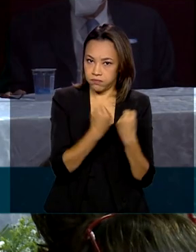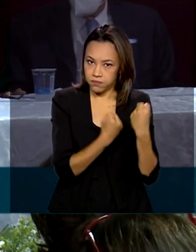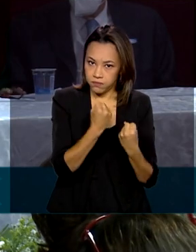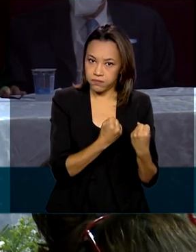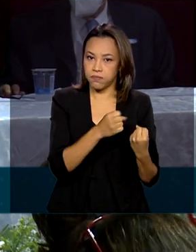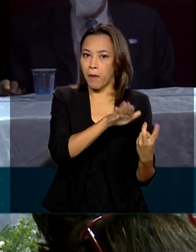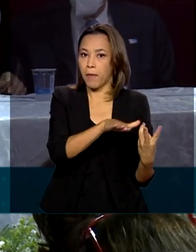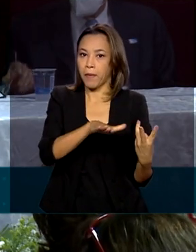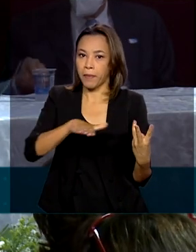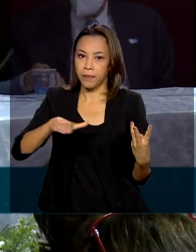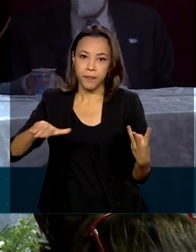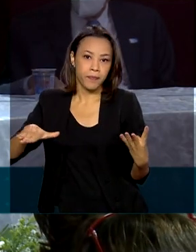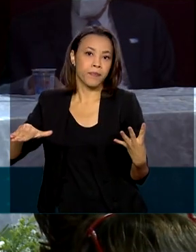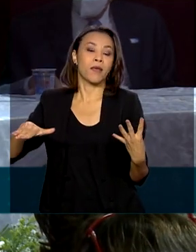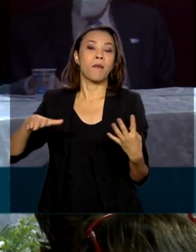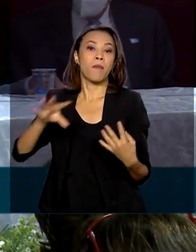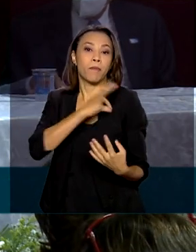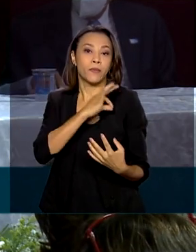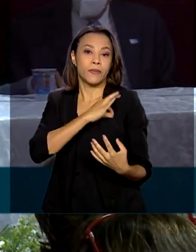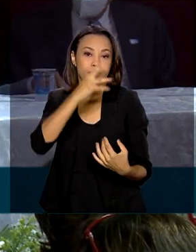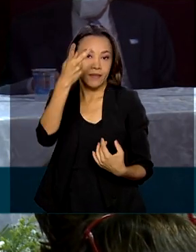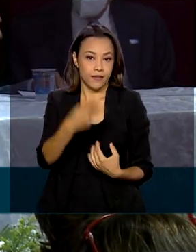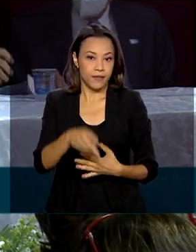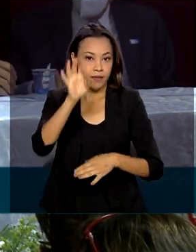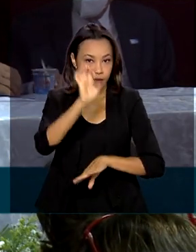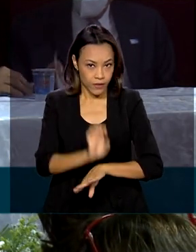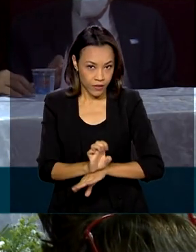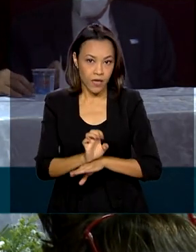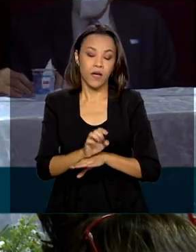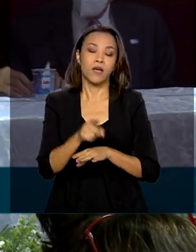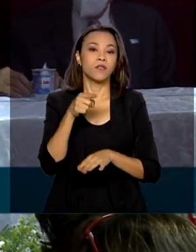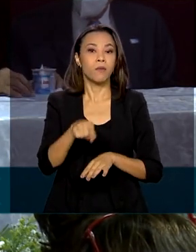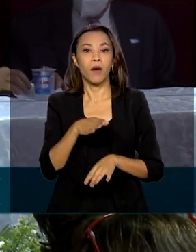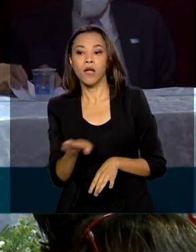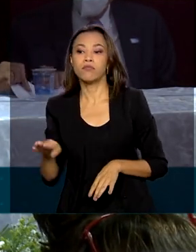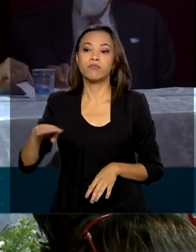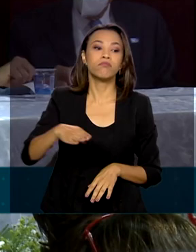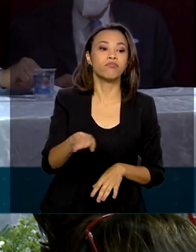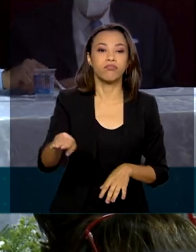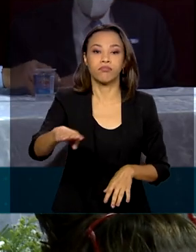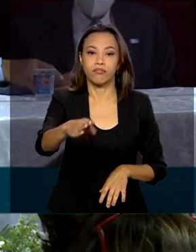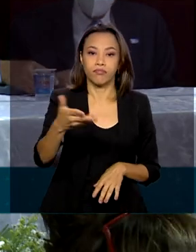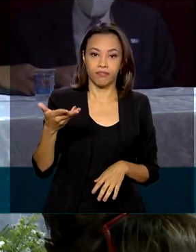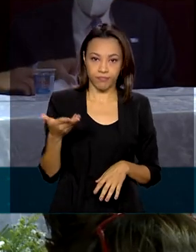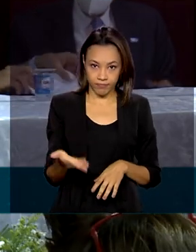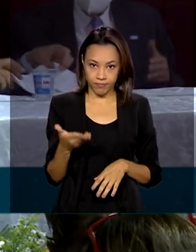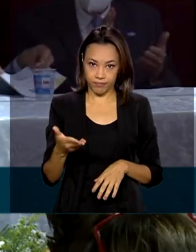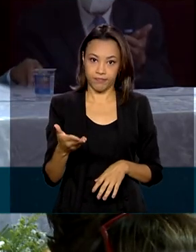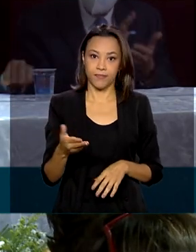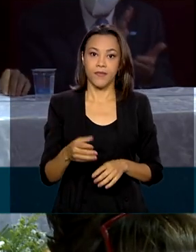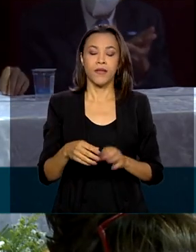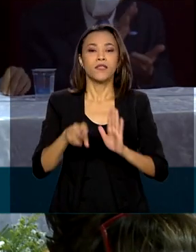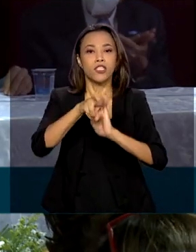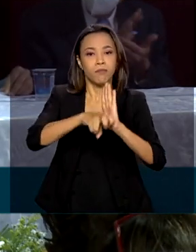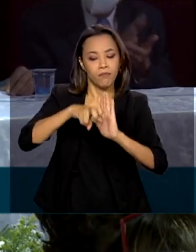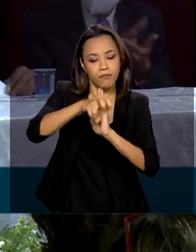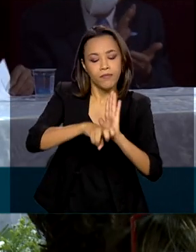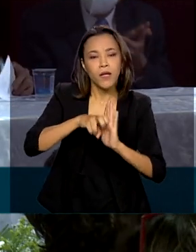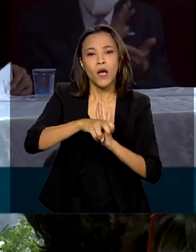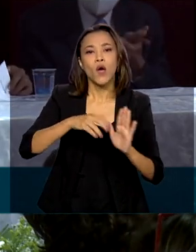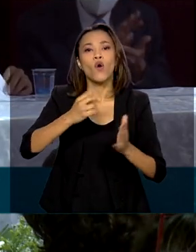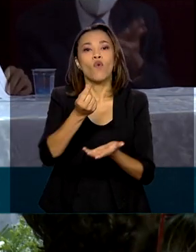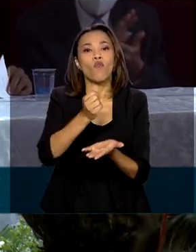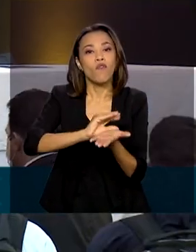viaturas para a Polícia Militar para a Patrulha Maria da Penha no valor de 1 milhão e